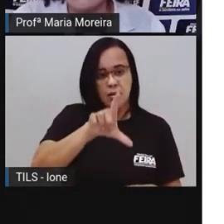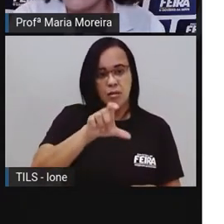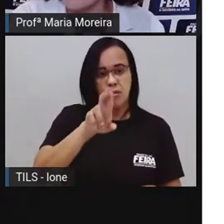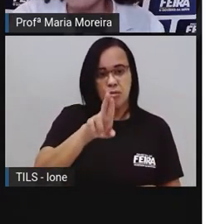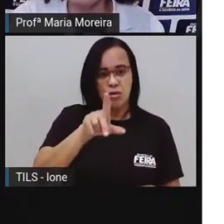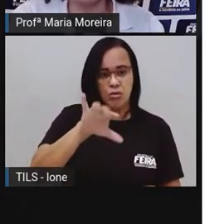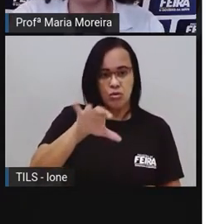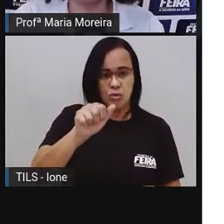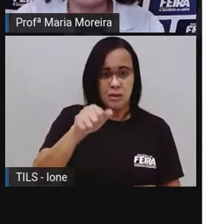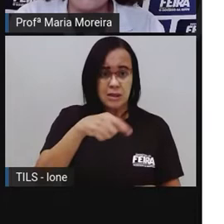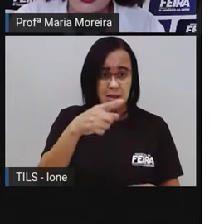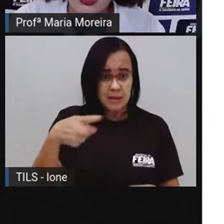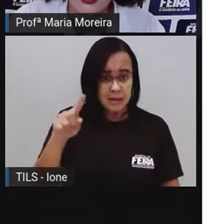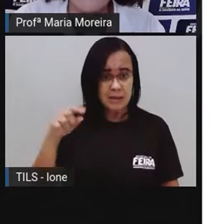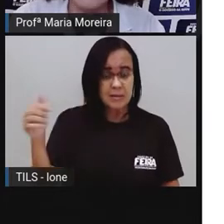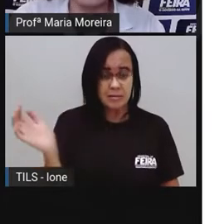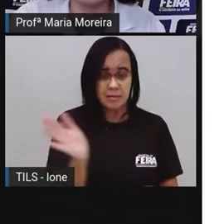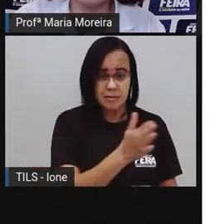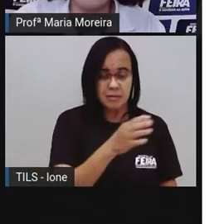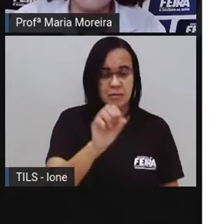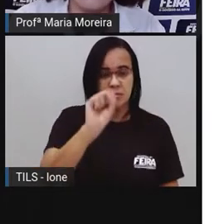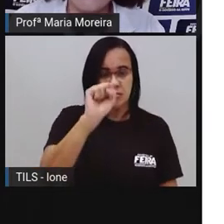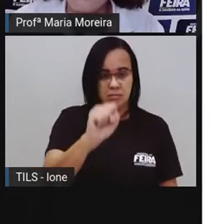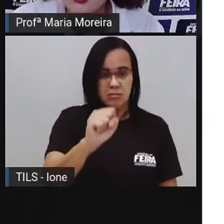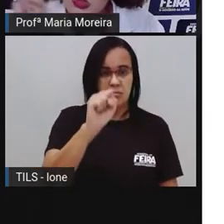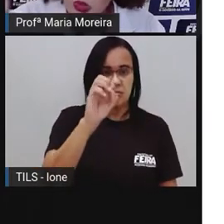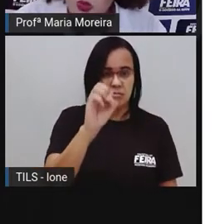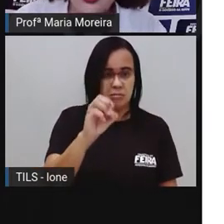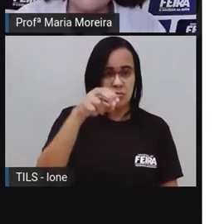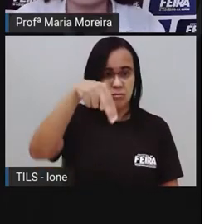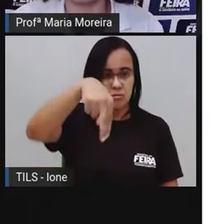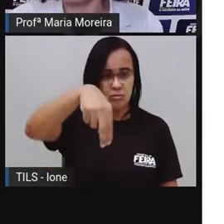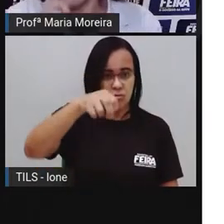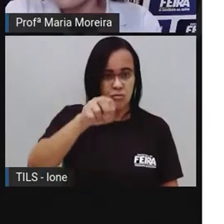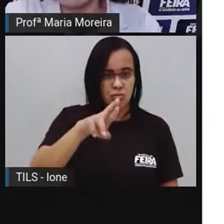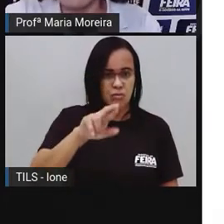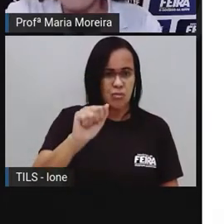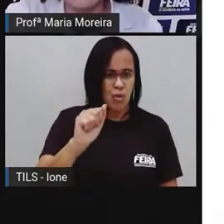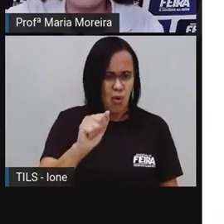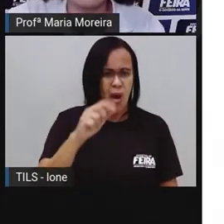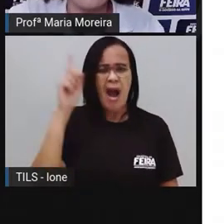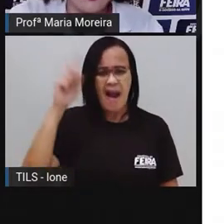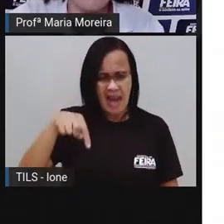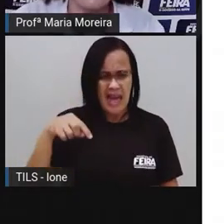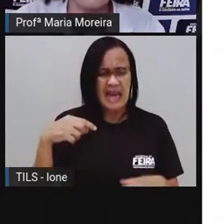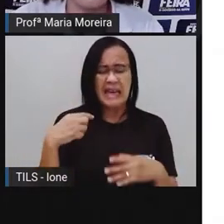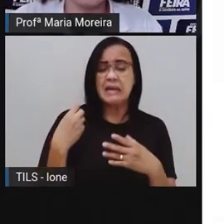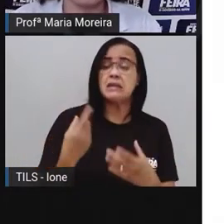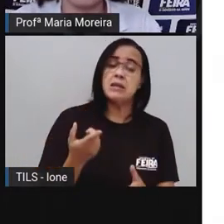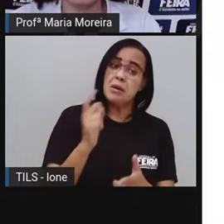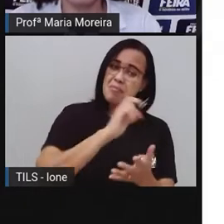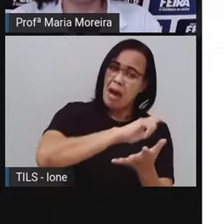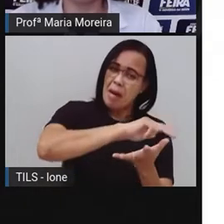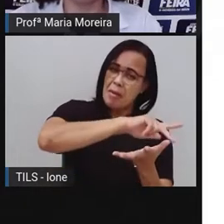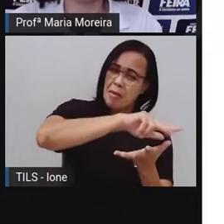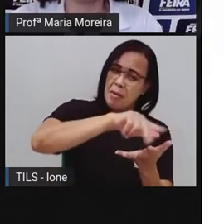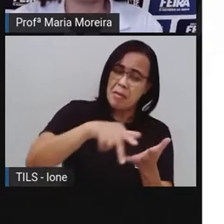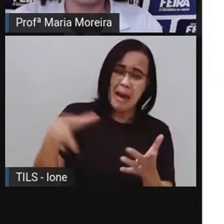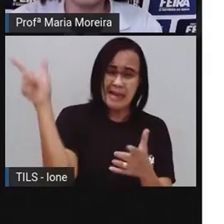causa aí muito, né, muito, não, muitos. Porque não é só um, é mais de um, isso é mais de um, plural.